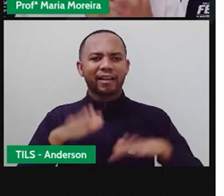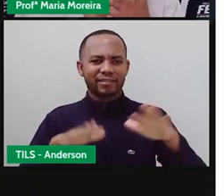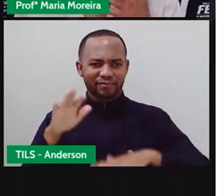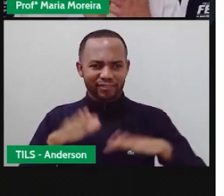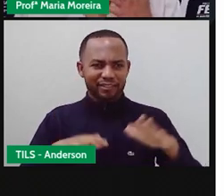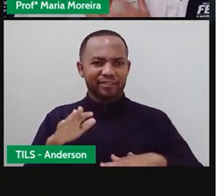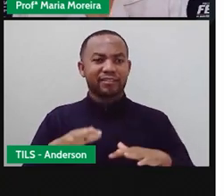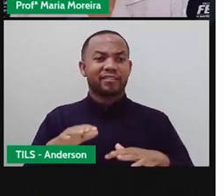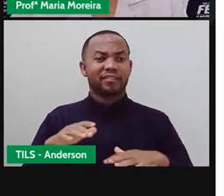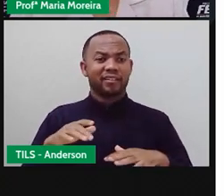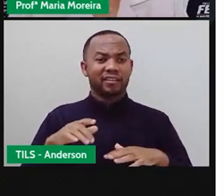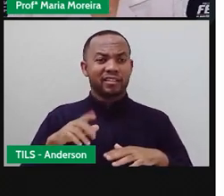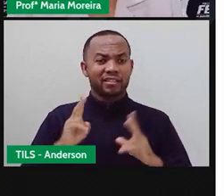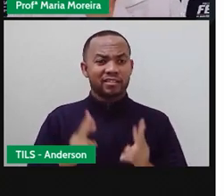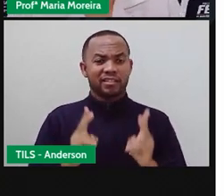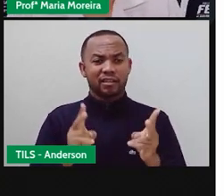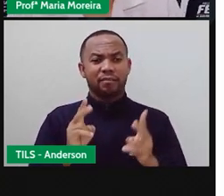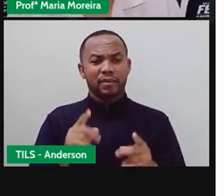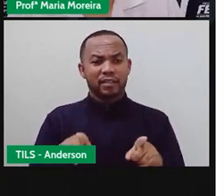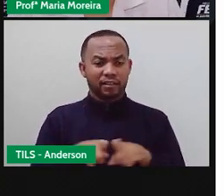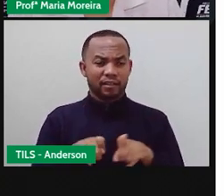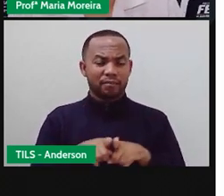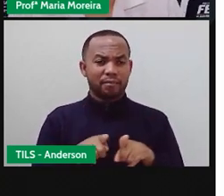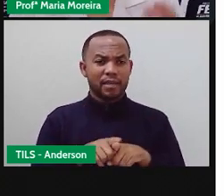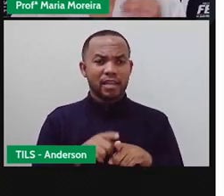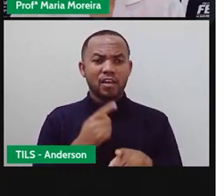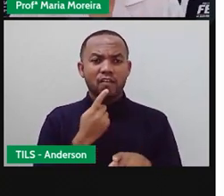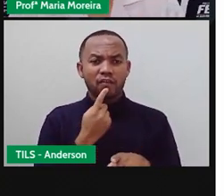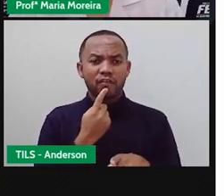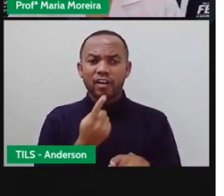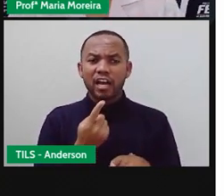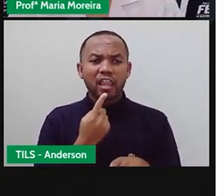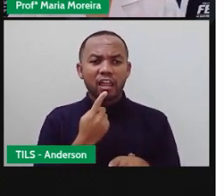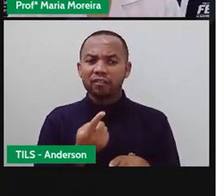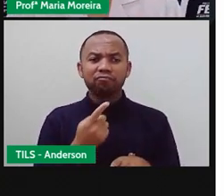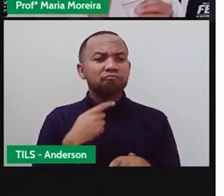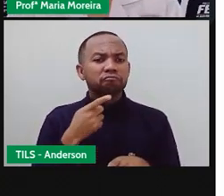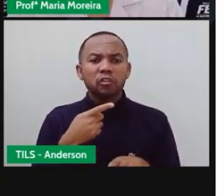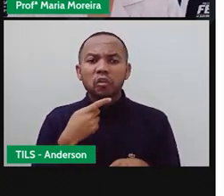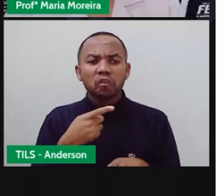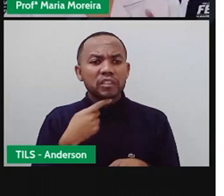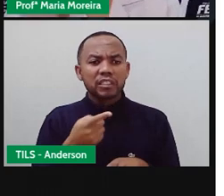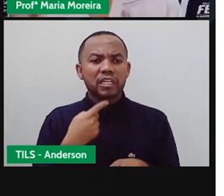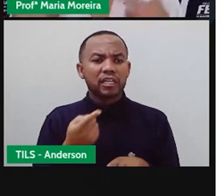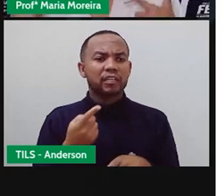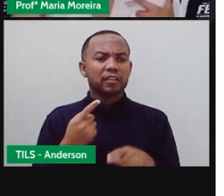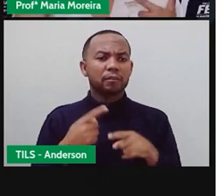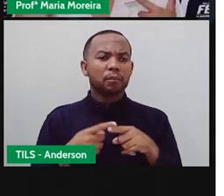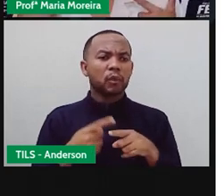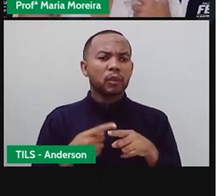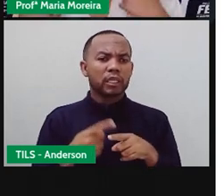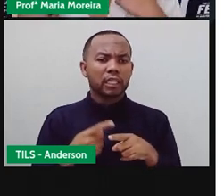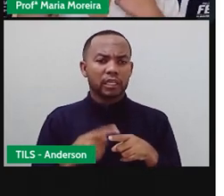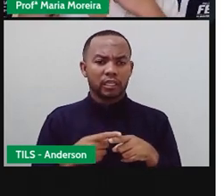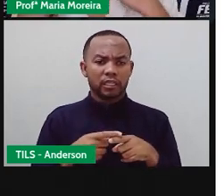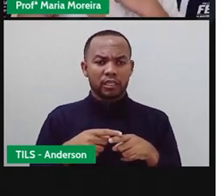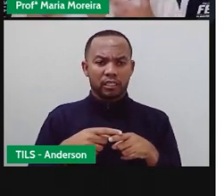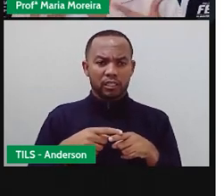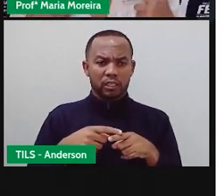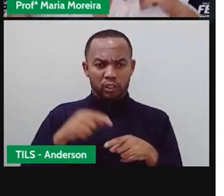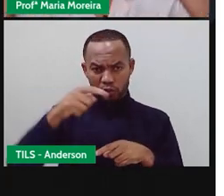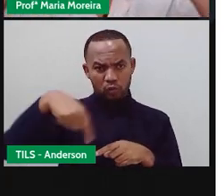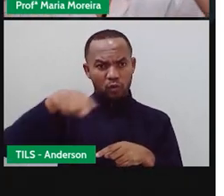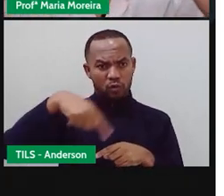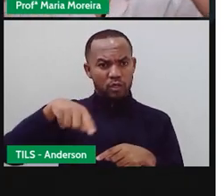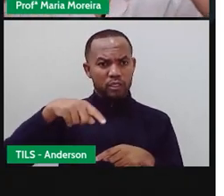prejudicada E não são raros os casos Em que ela não é desenvolvida Por quê? Porque o corpo humano funciona